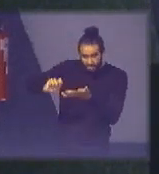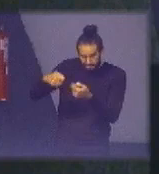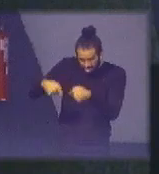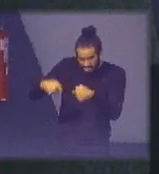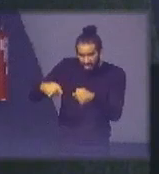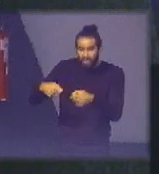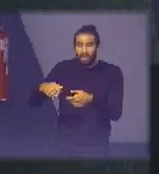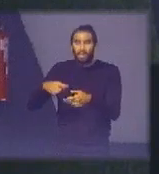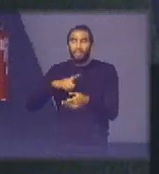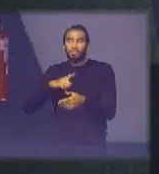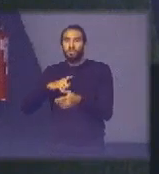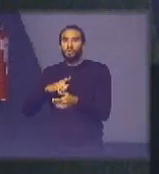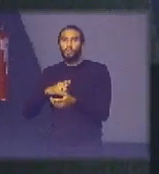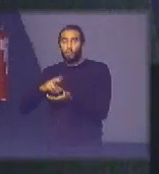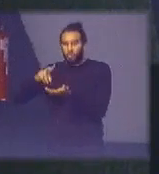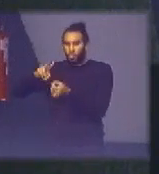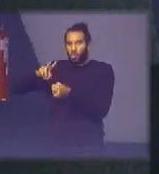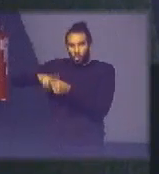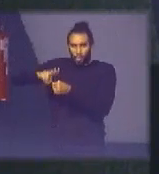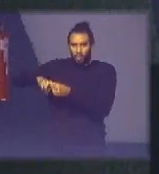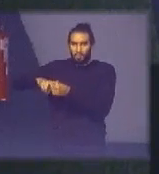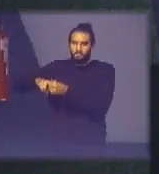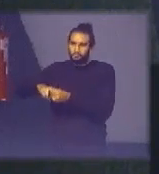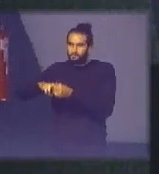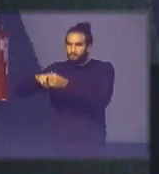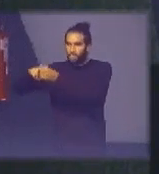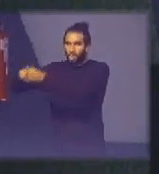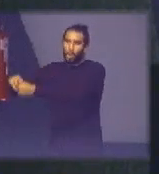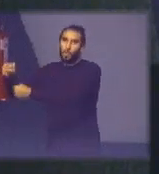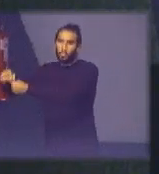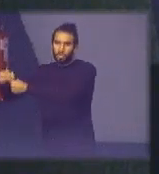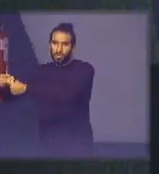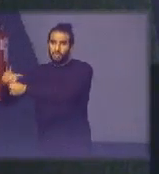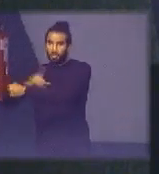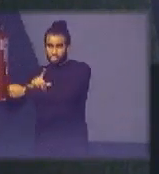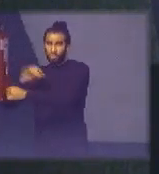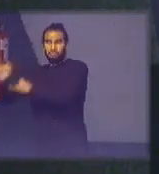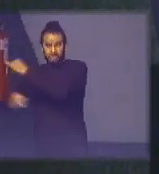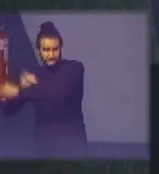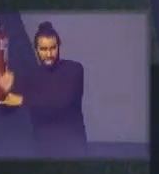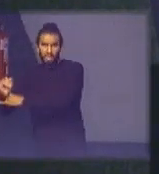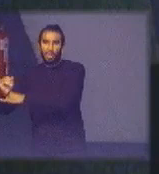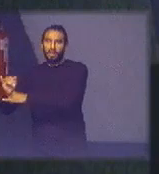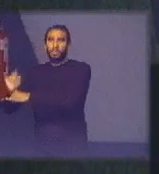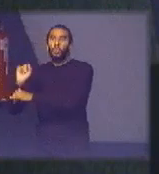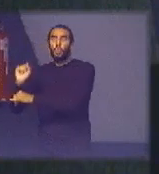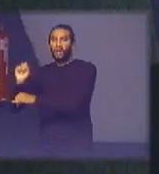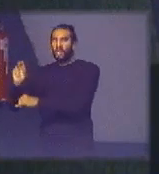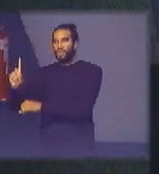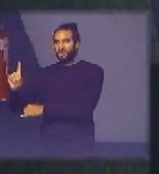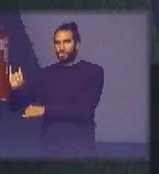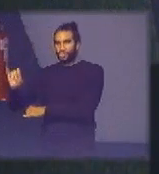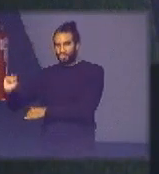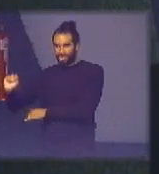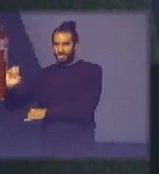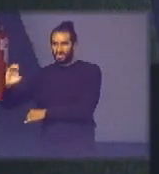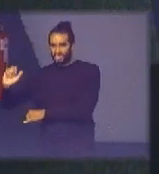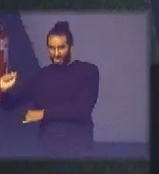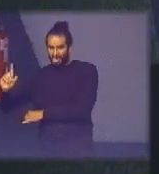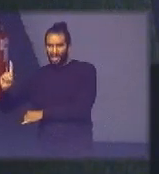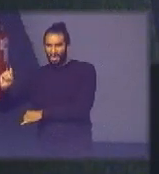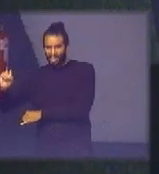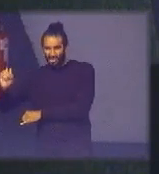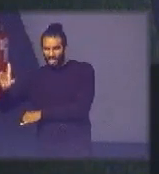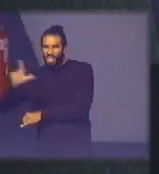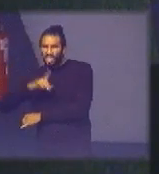uma van uma Kombi ia até o município do lado que tinha internet discada para quem é mais experiente sabe aquele barulhinho que faz